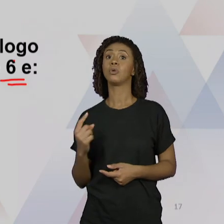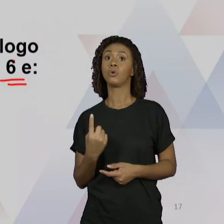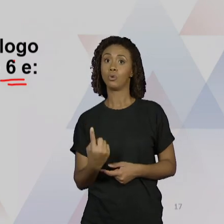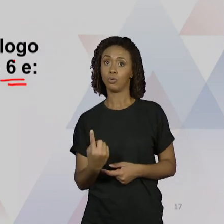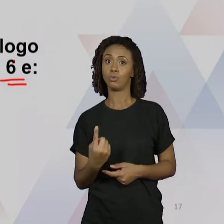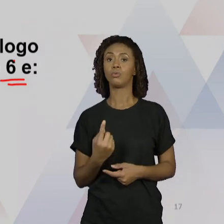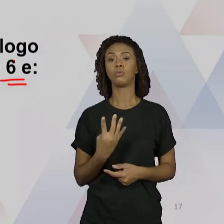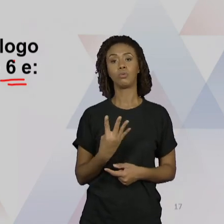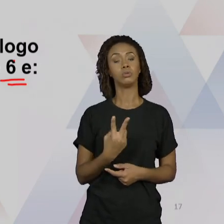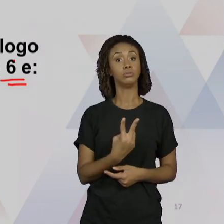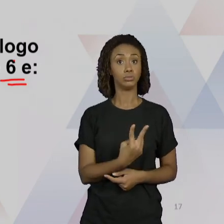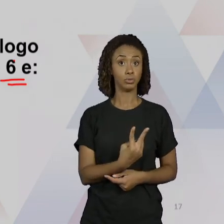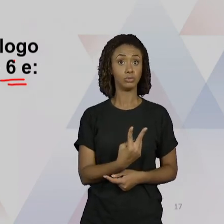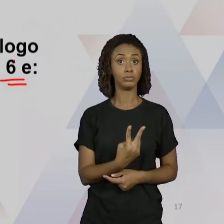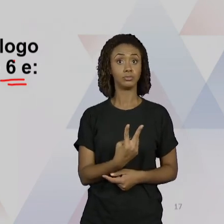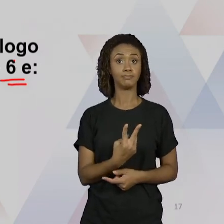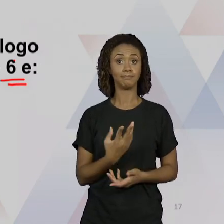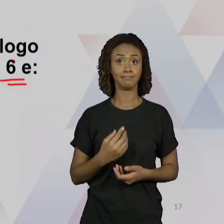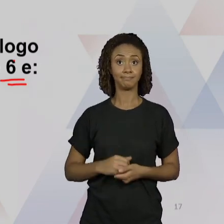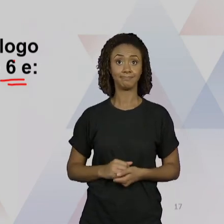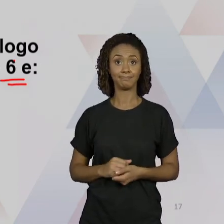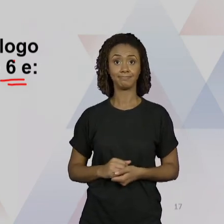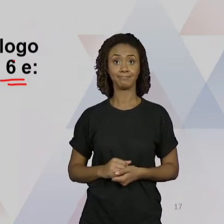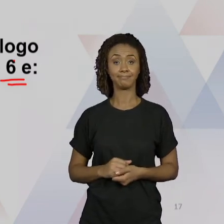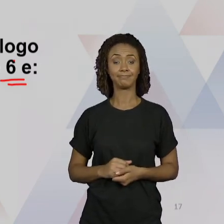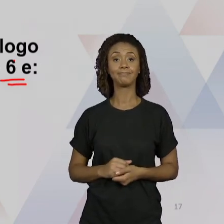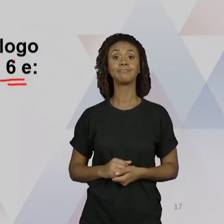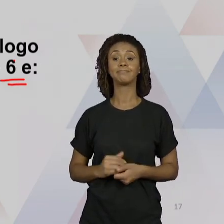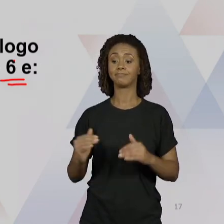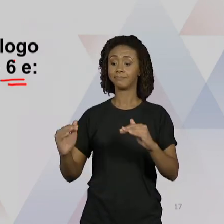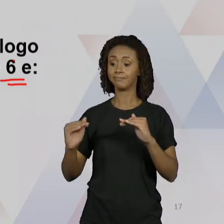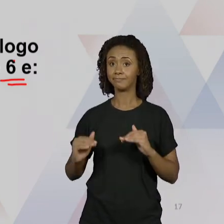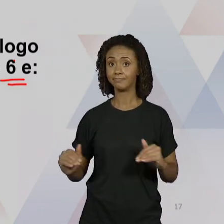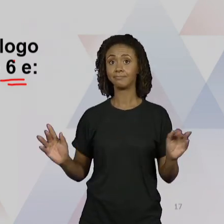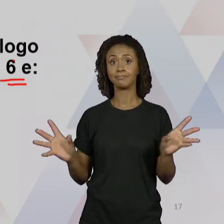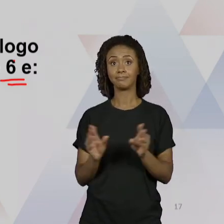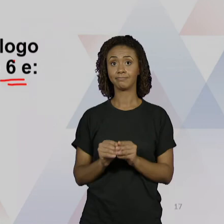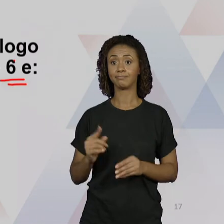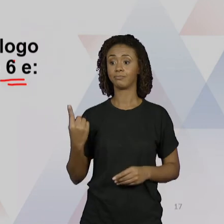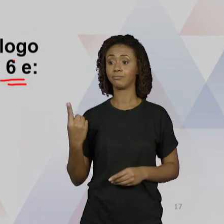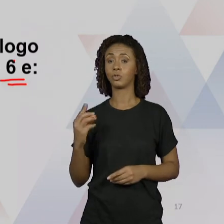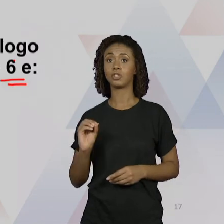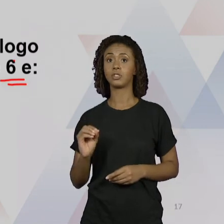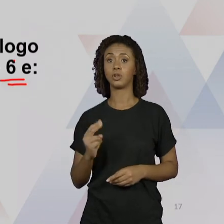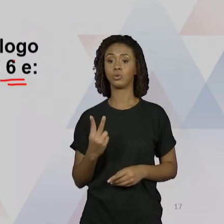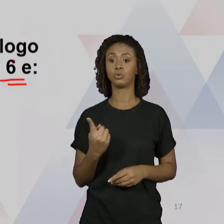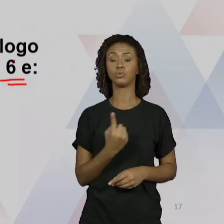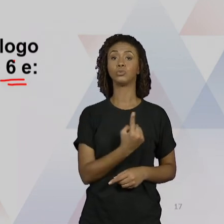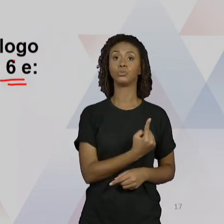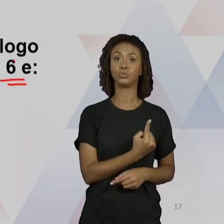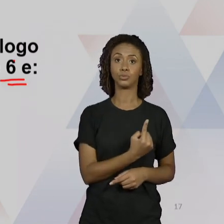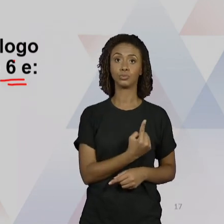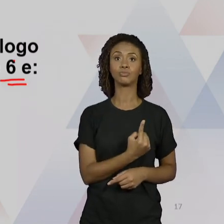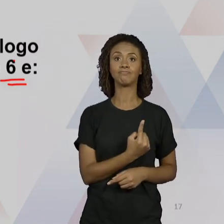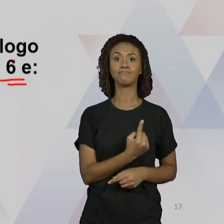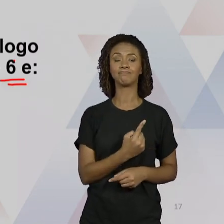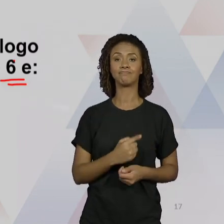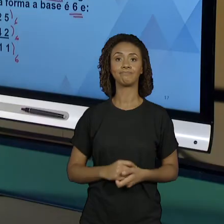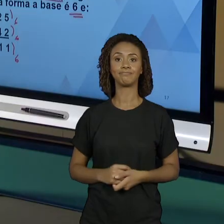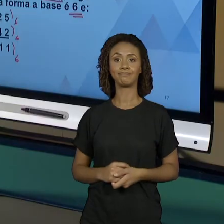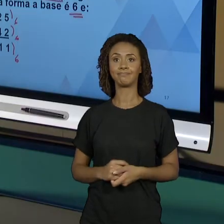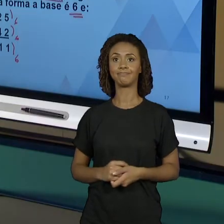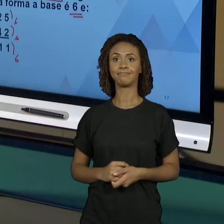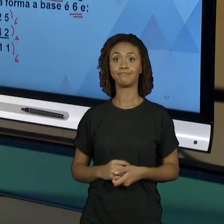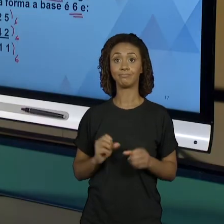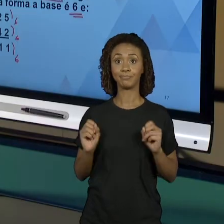somado com 5, 1 4, 2 na base 6 dando o número 1, 0, 2, 1 também na base 6